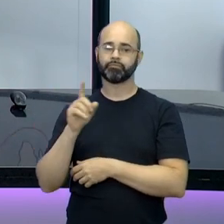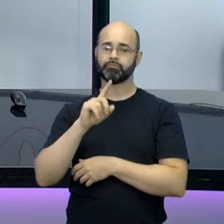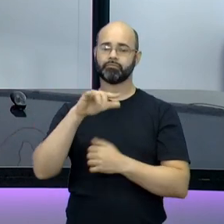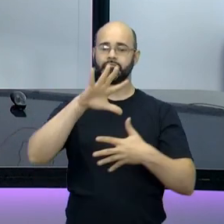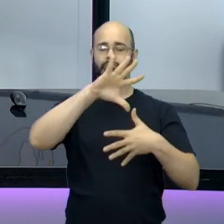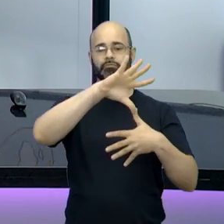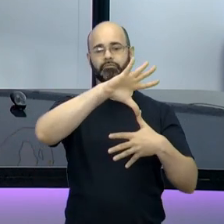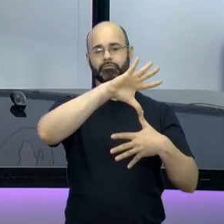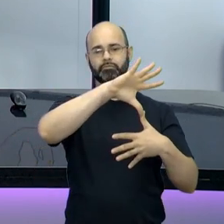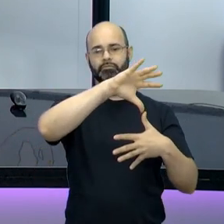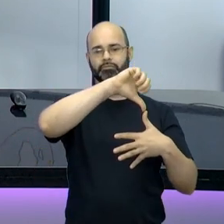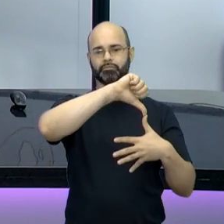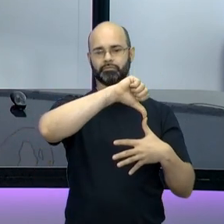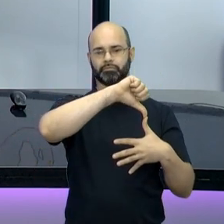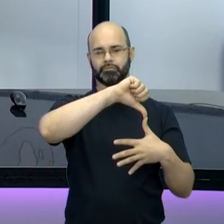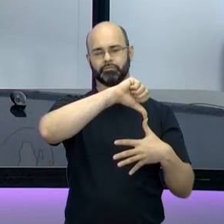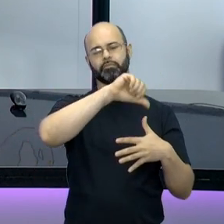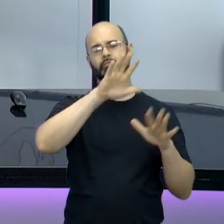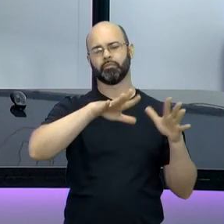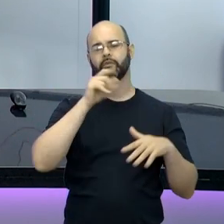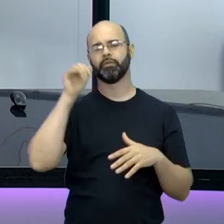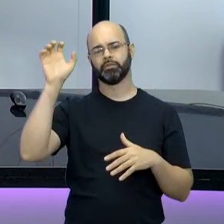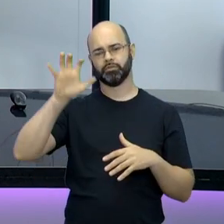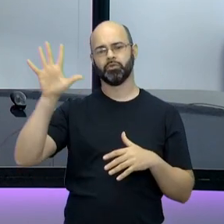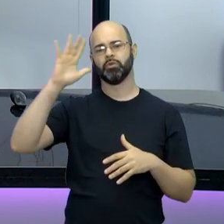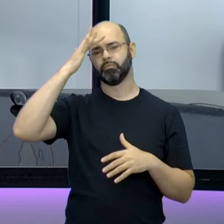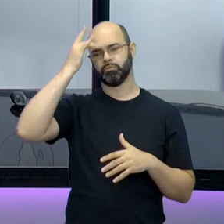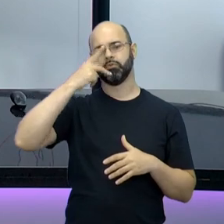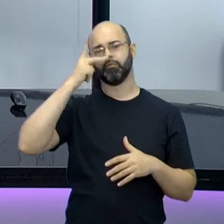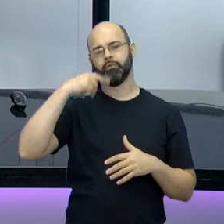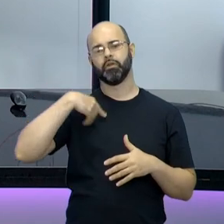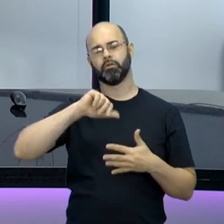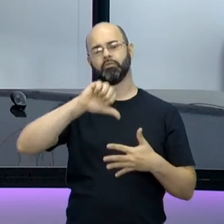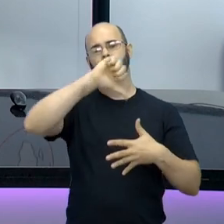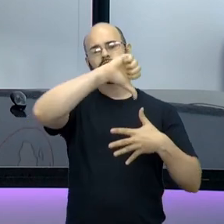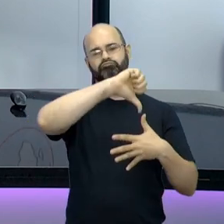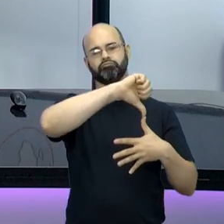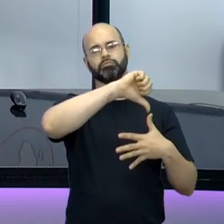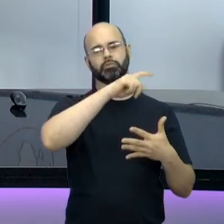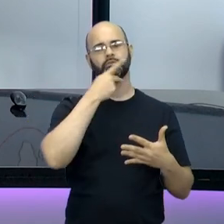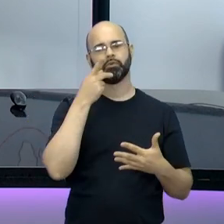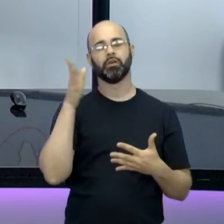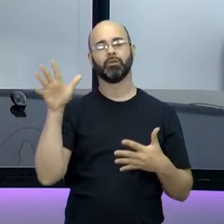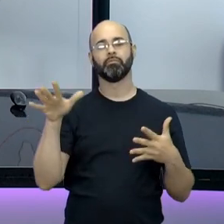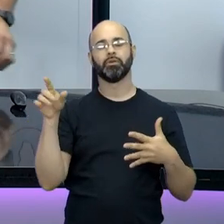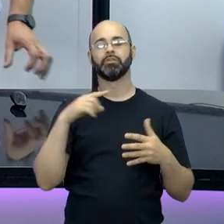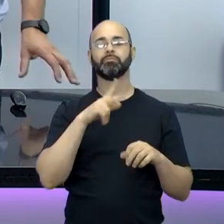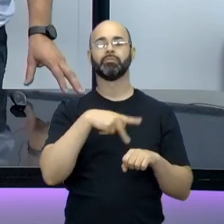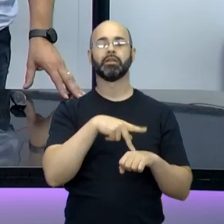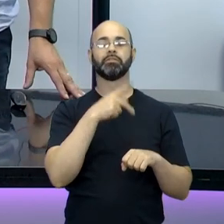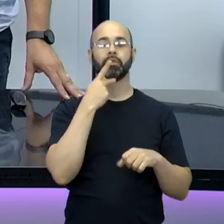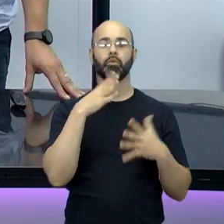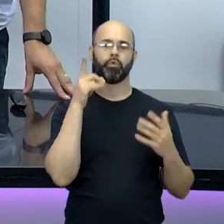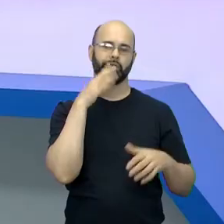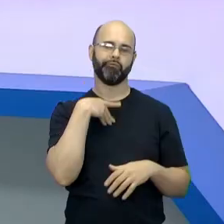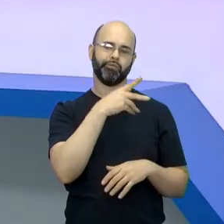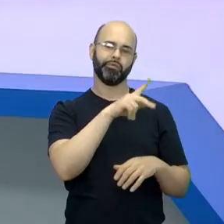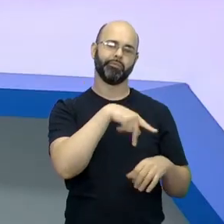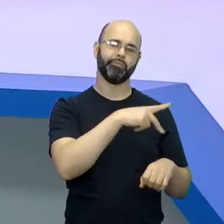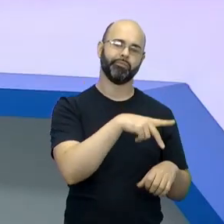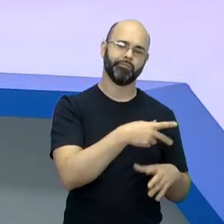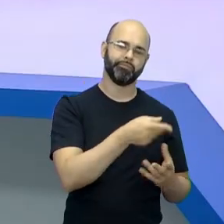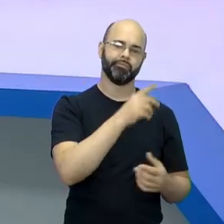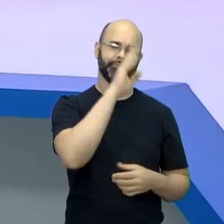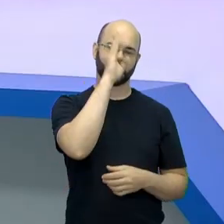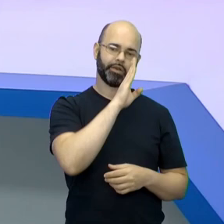exemplo, a gente não fala... Tudo bem que talvez na Europa o pessoal pode falar, eu fui à América do Sul e tal, mas eles vão designar qual é o país. Exato. Foi ao Brasil, foi à Argentina.